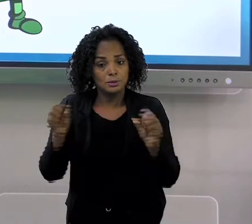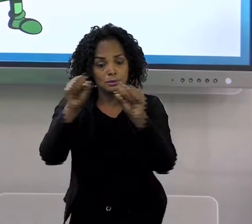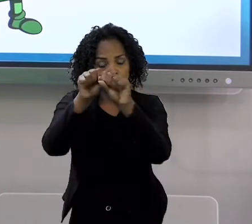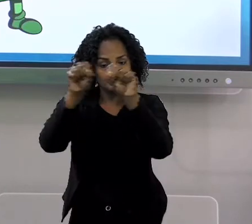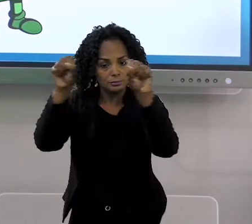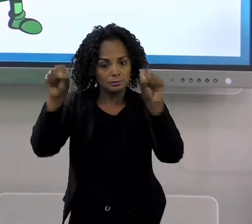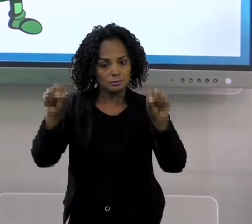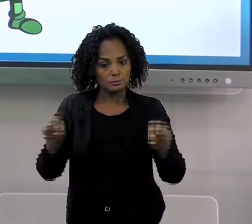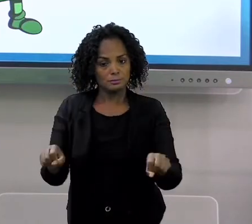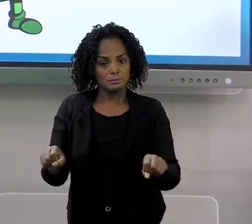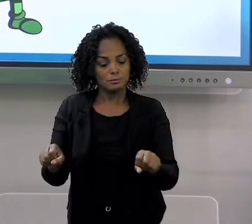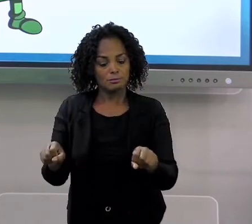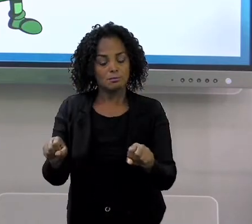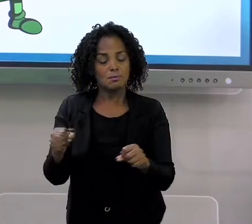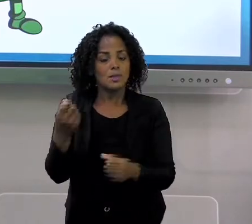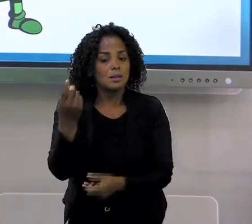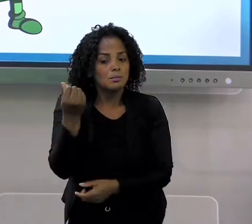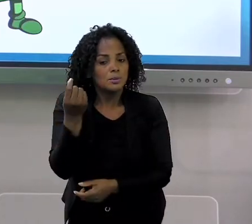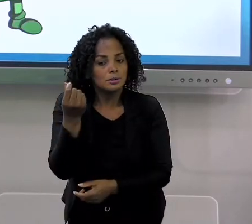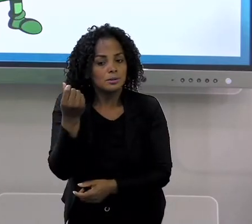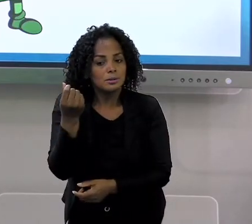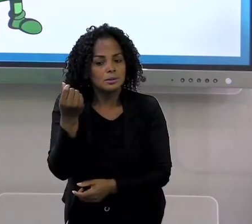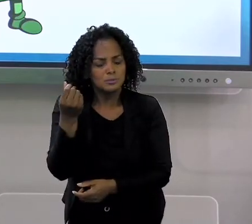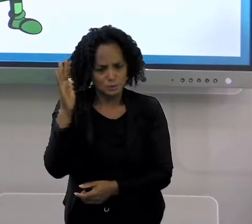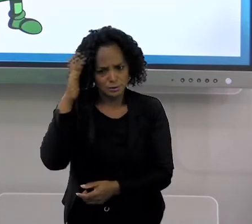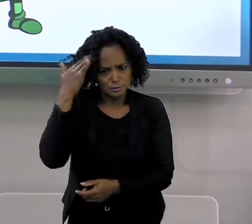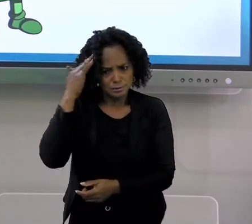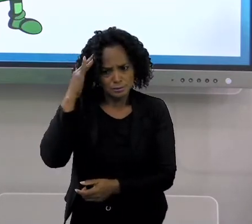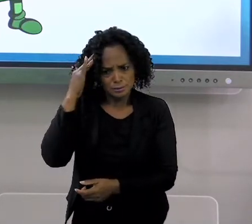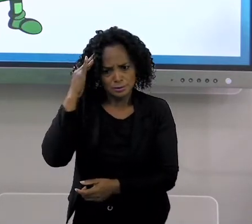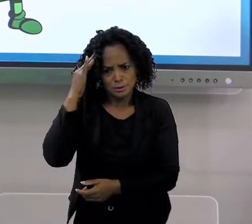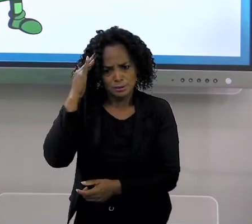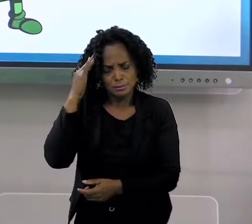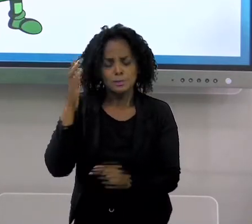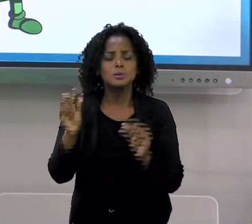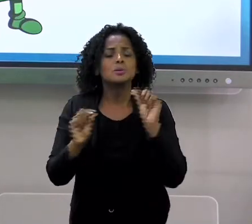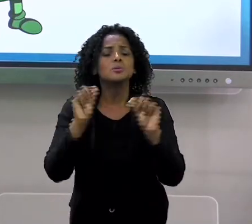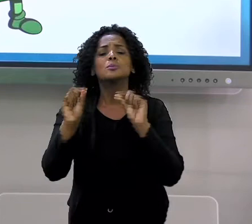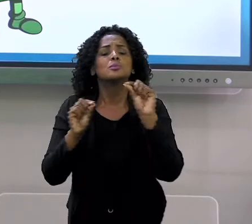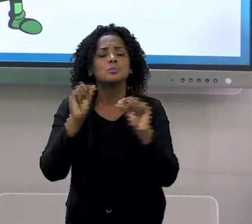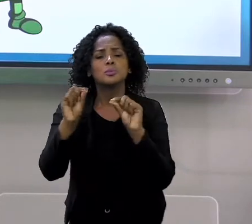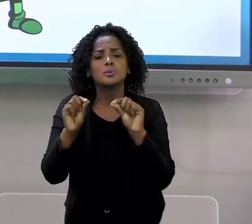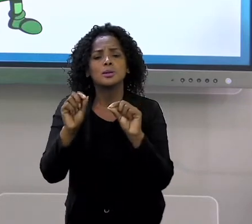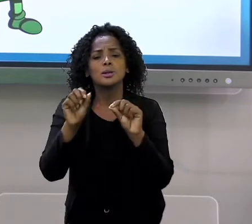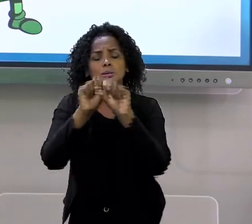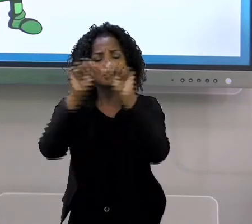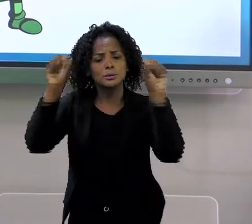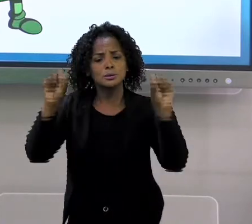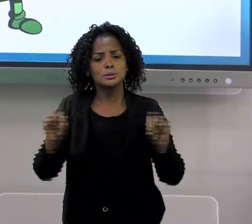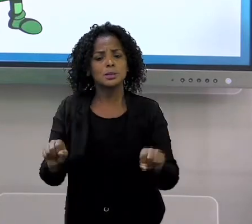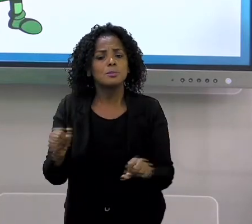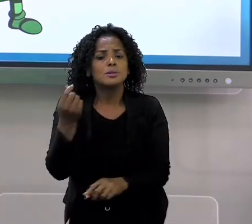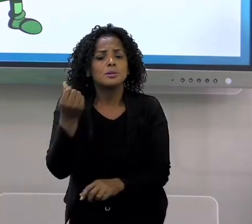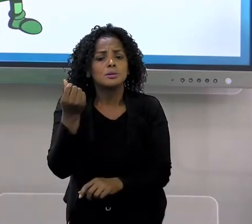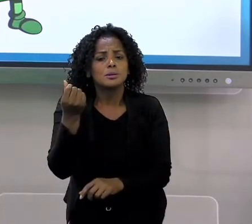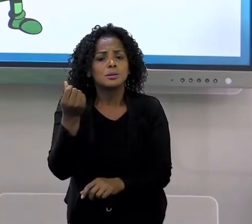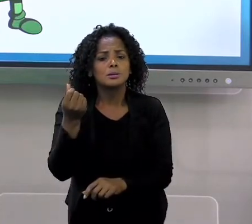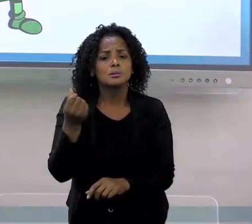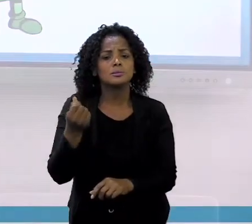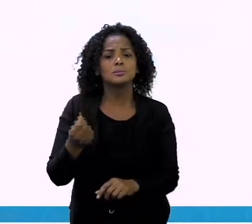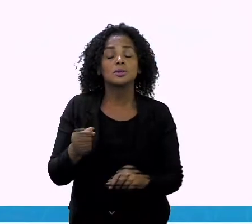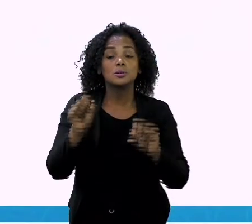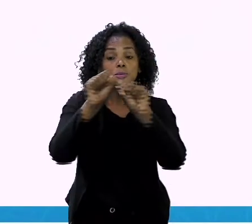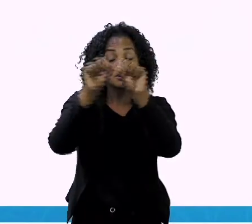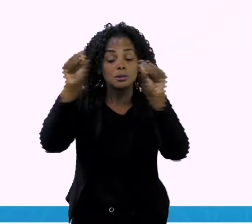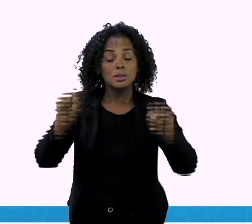monetário. Vocês já ouviram falar? O que que seria o sistema monetário? O está falando? O sistema